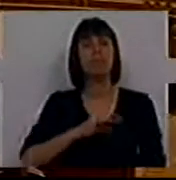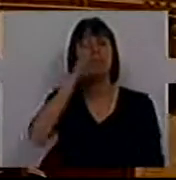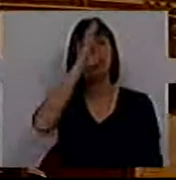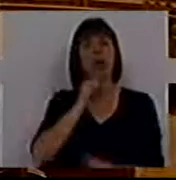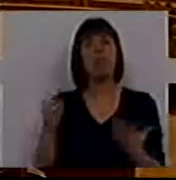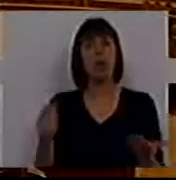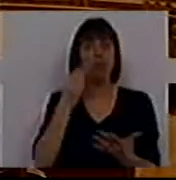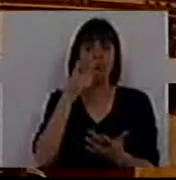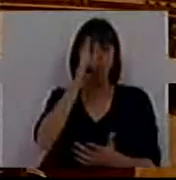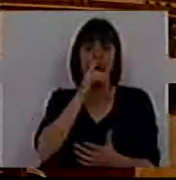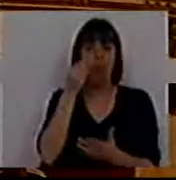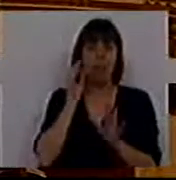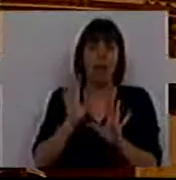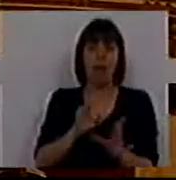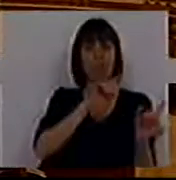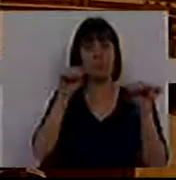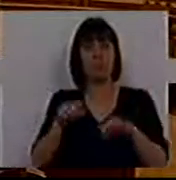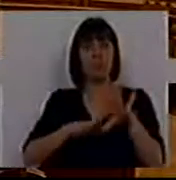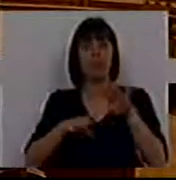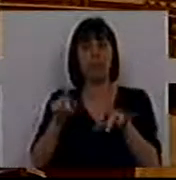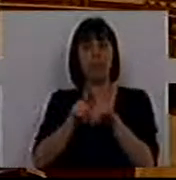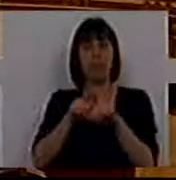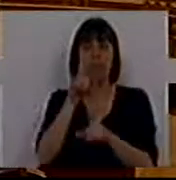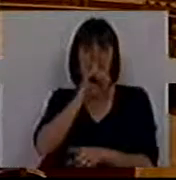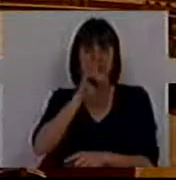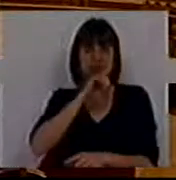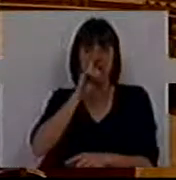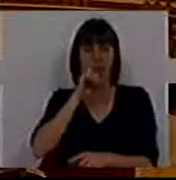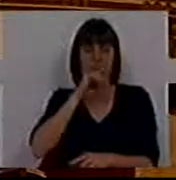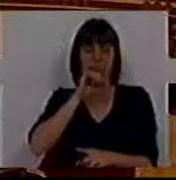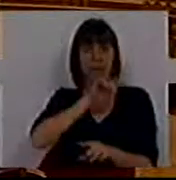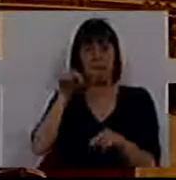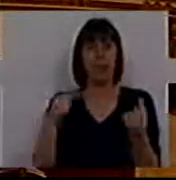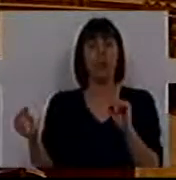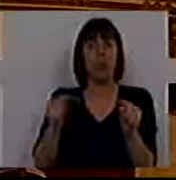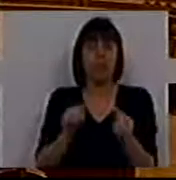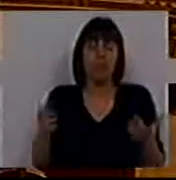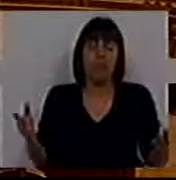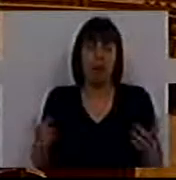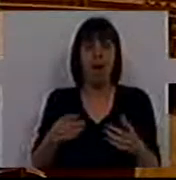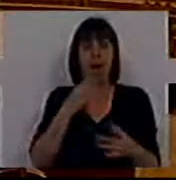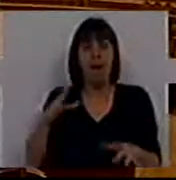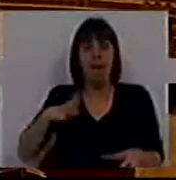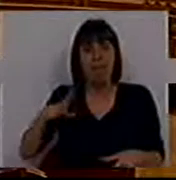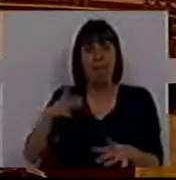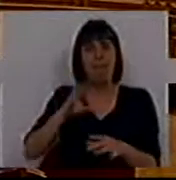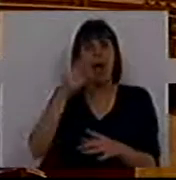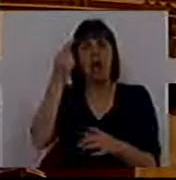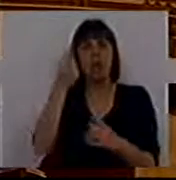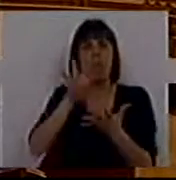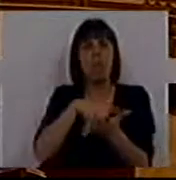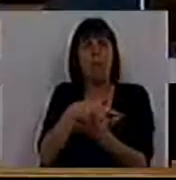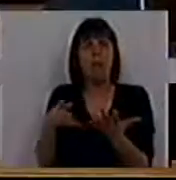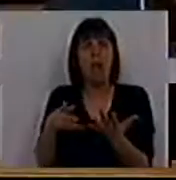Ministro, como é hábito, veio aqui fazer um certo frete a este debate e também enrolou com mais um plano